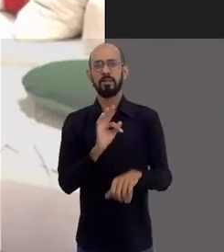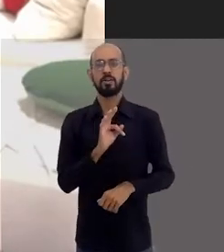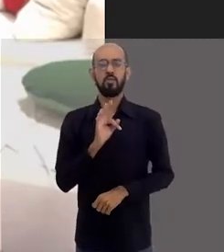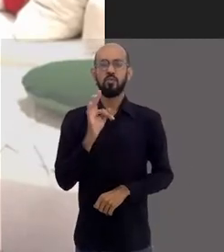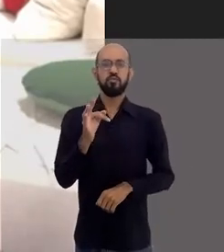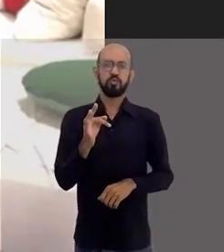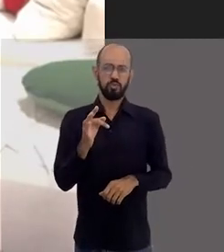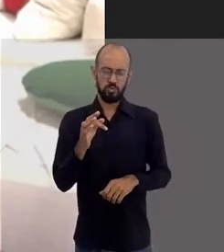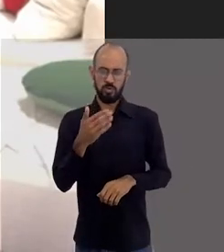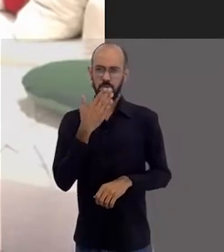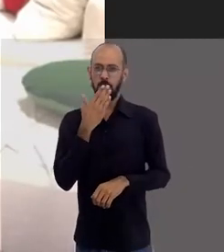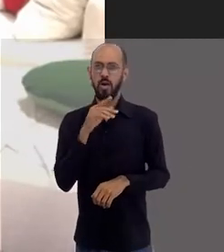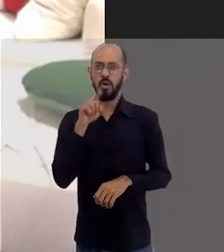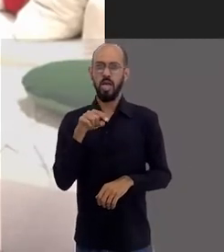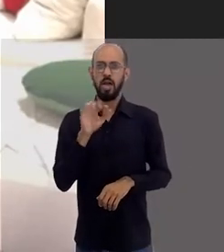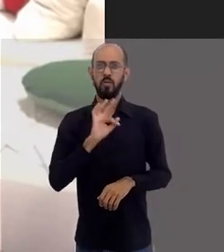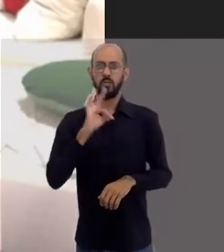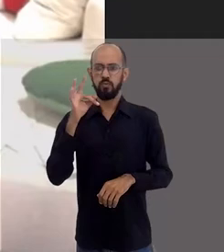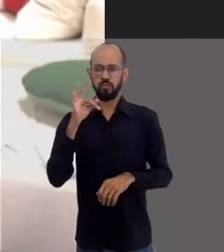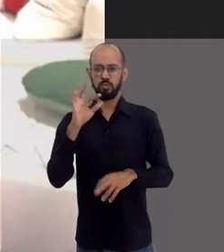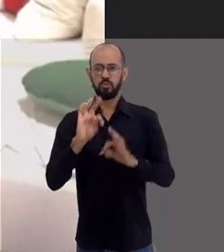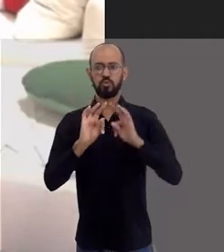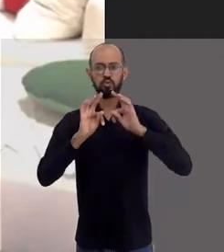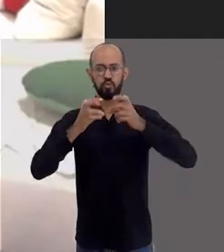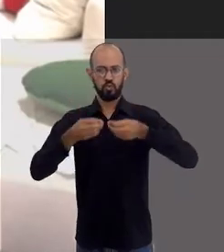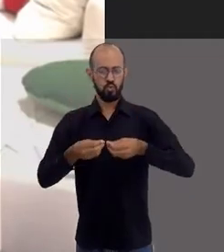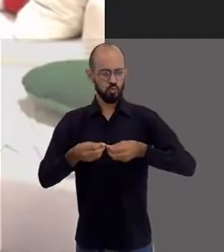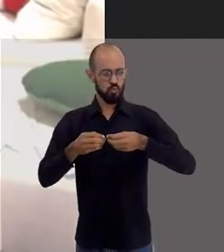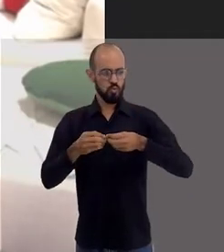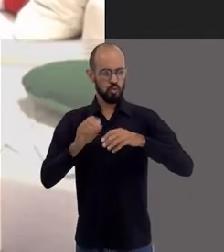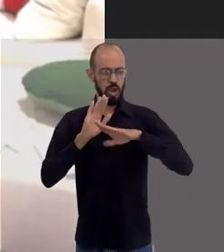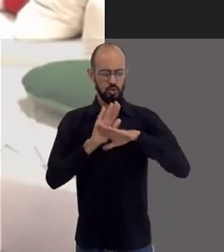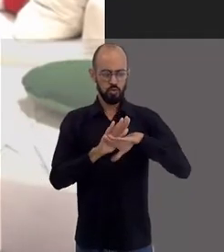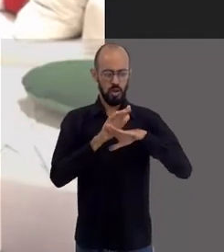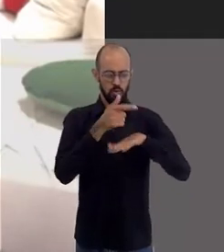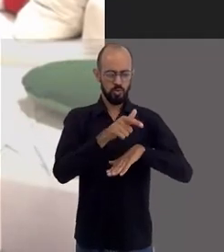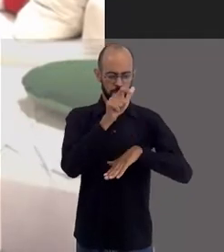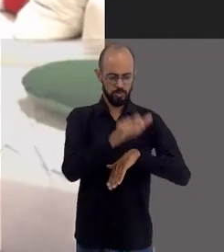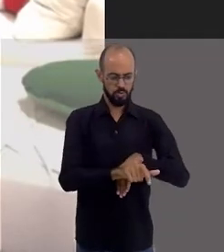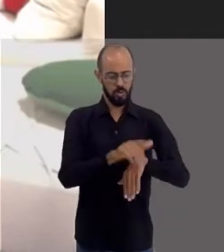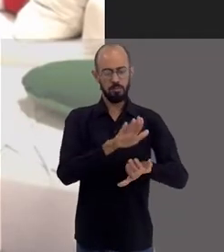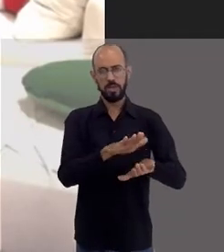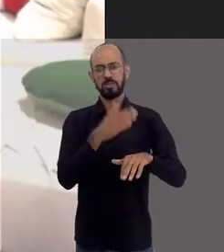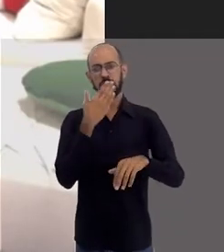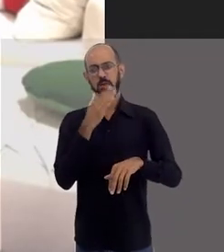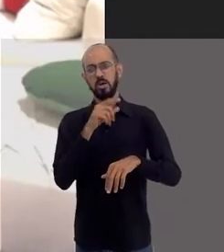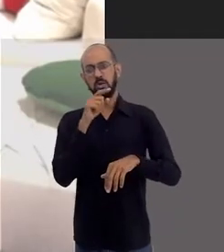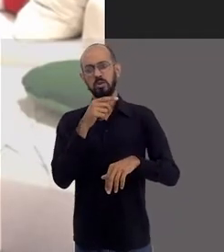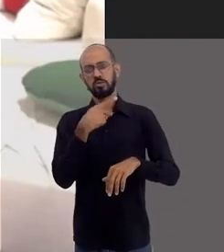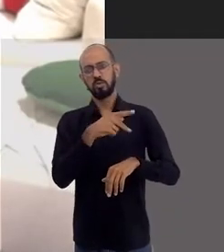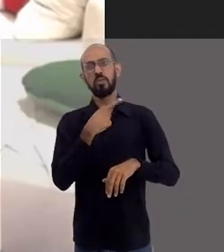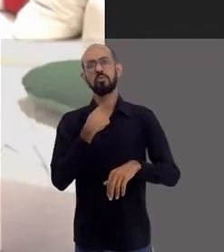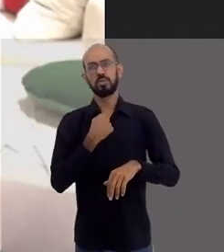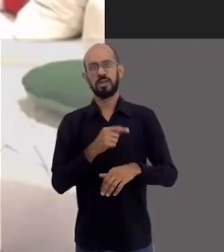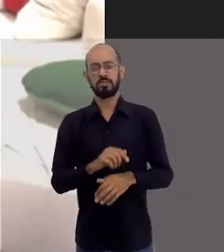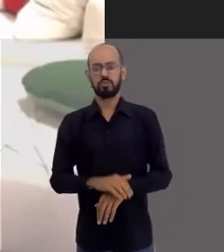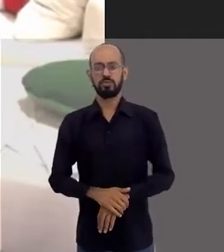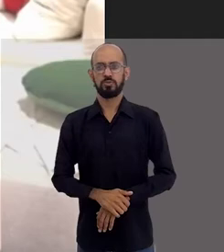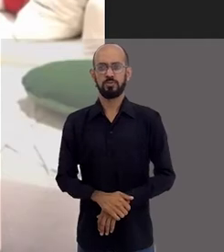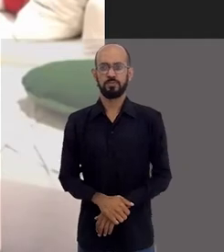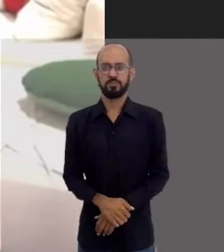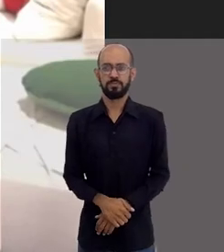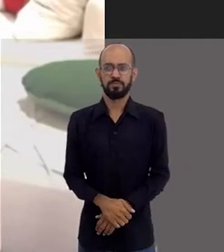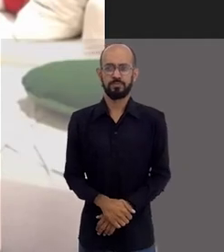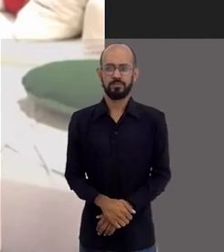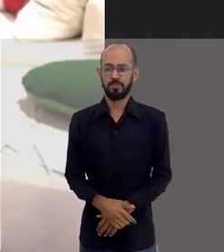no futuro, né? Qual é o futuro disso tudo? Quer dizer, além de ajudar o próximo, o que você pretende com o Garrafa no Mar?